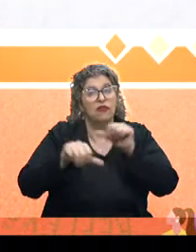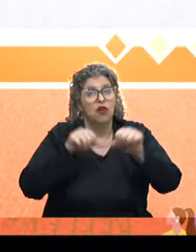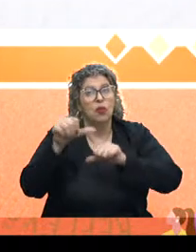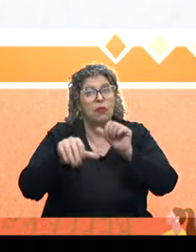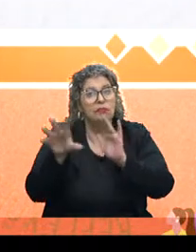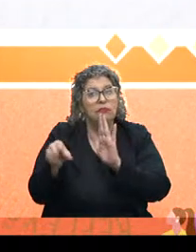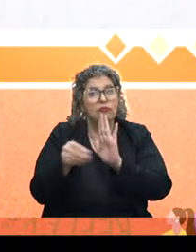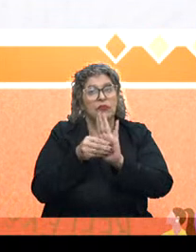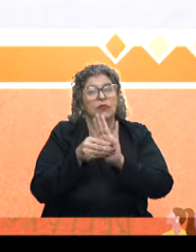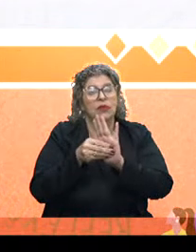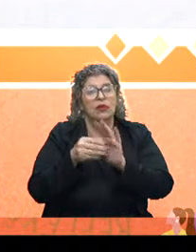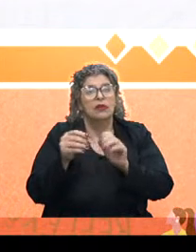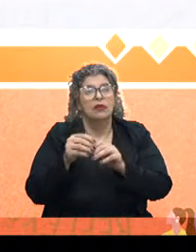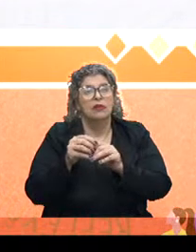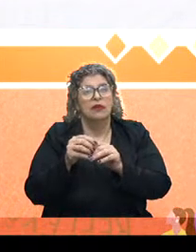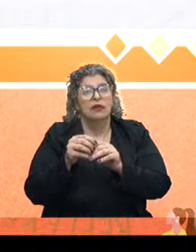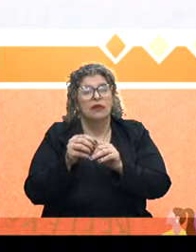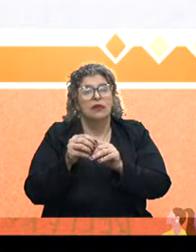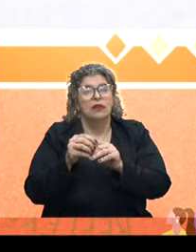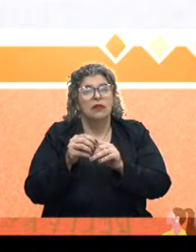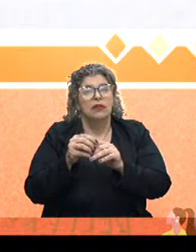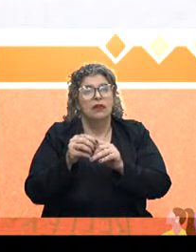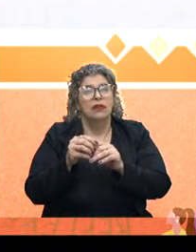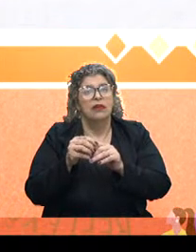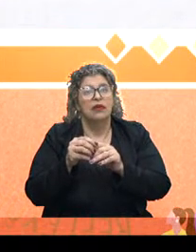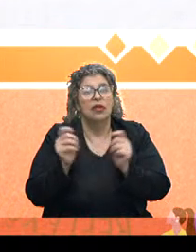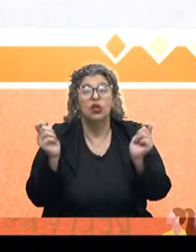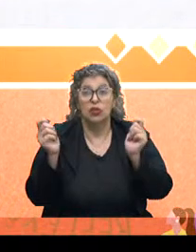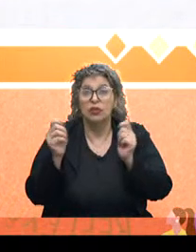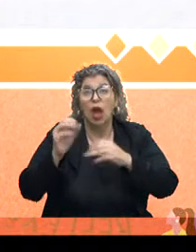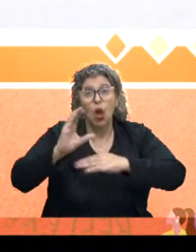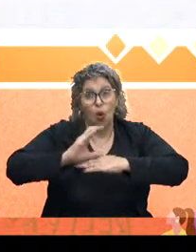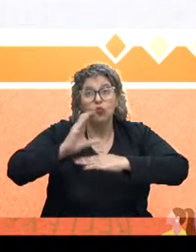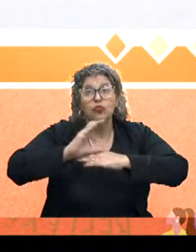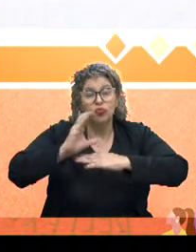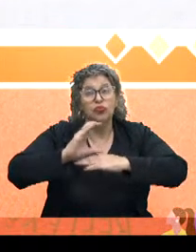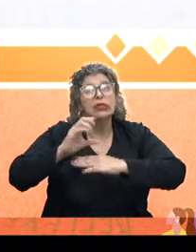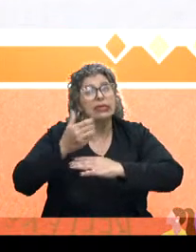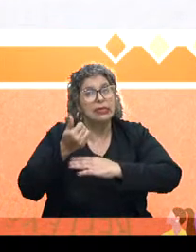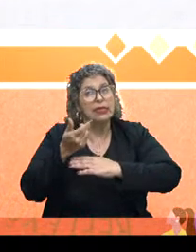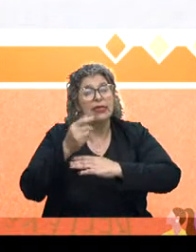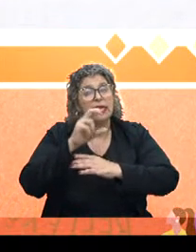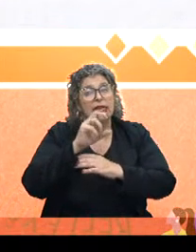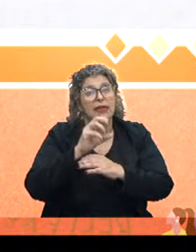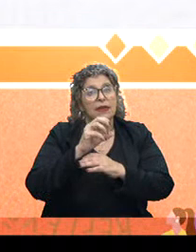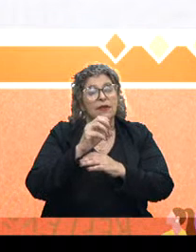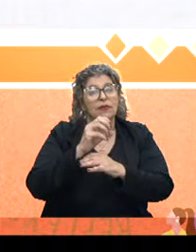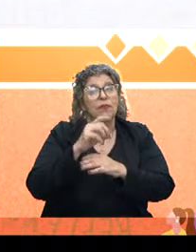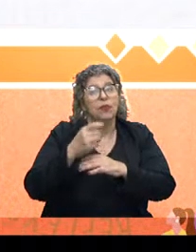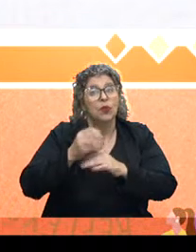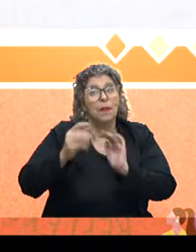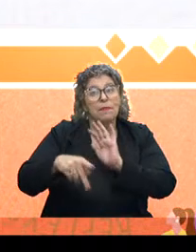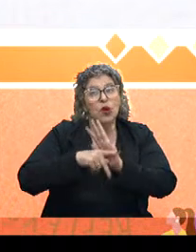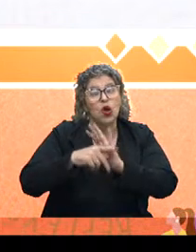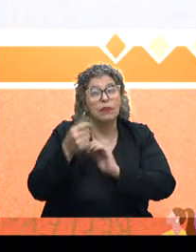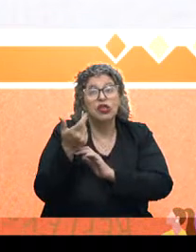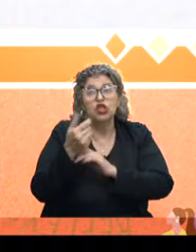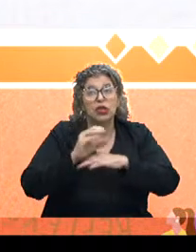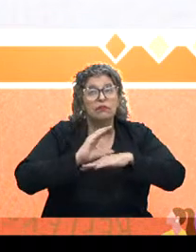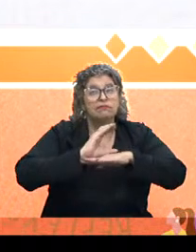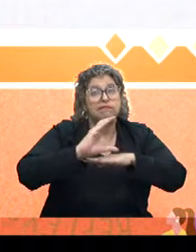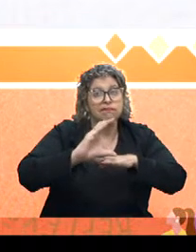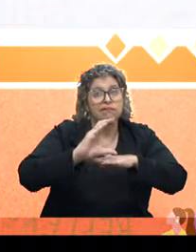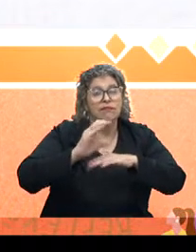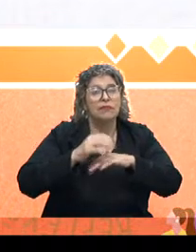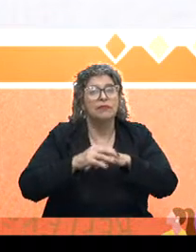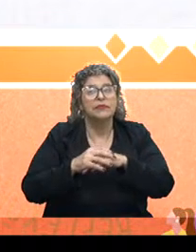emenda constitucional 66, em 2012. Então, a Constituição Estadual já disse que o Estado tem que gastar 0,5% da receita líquida própria, de recursos próprios,